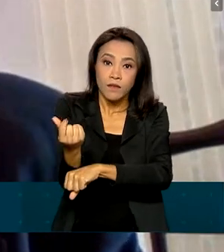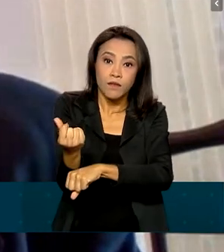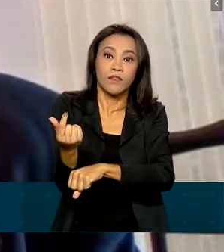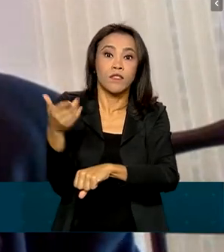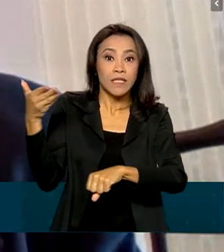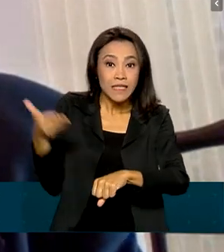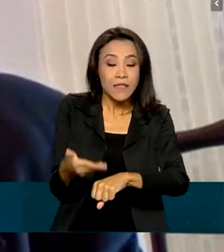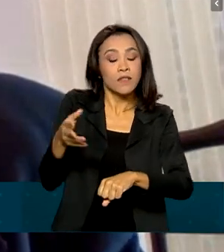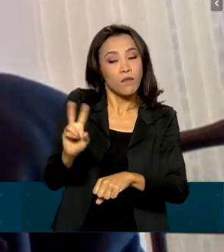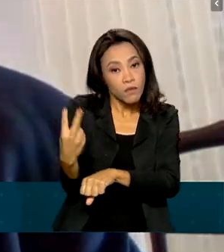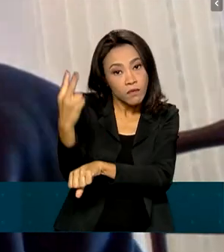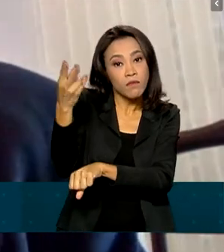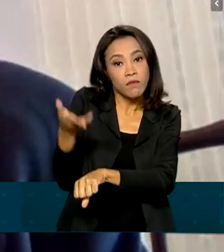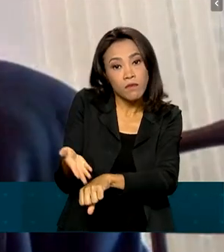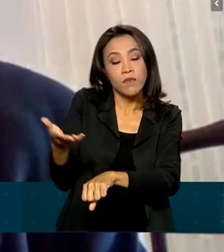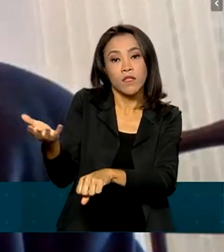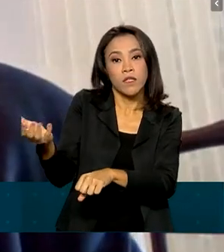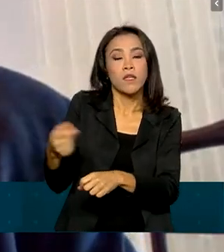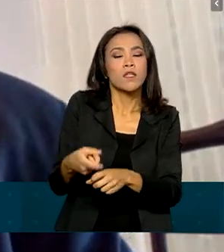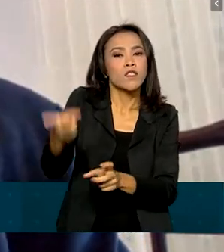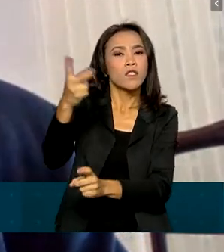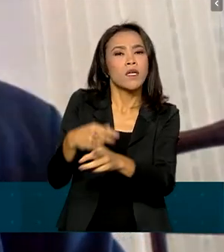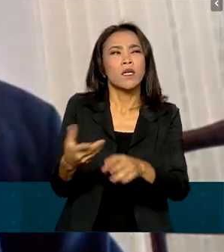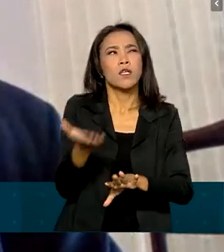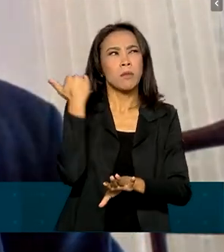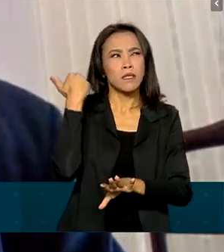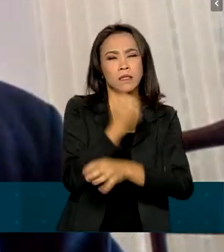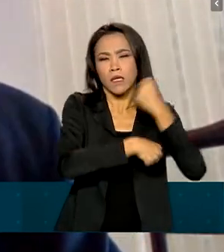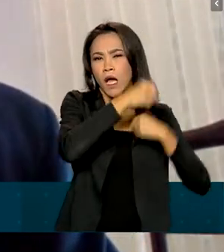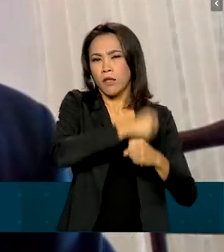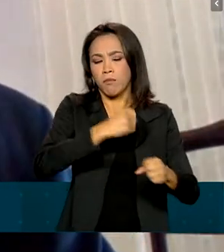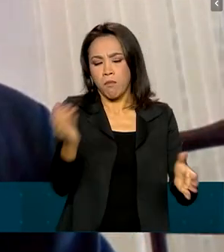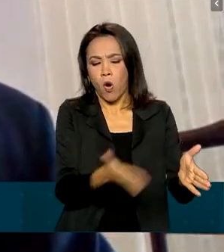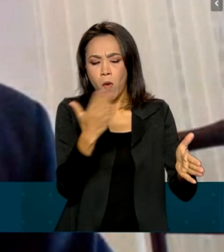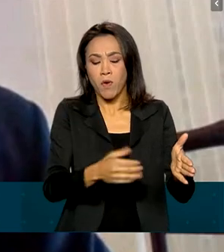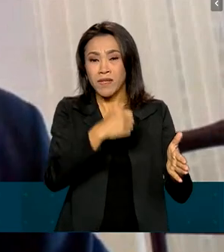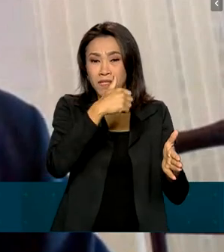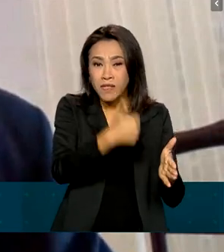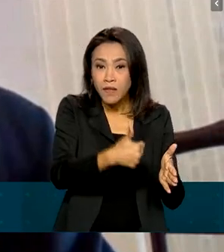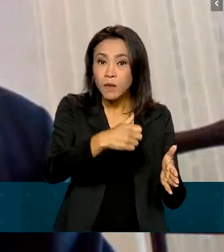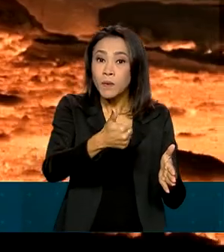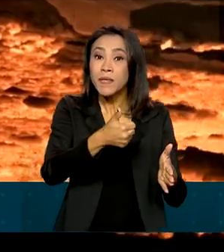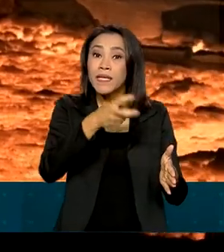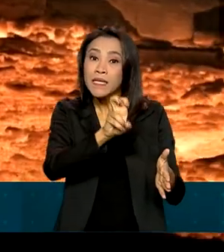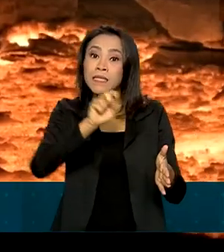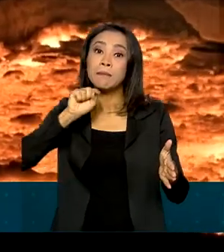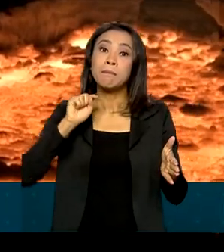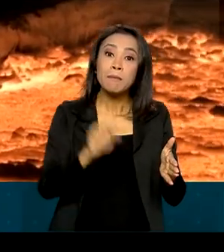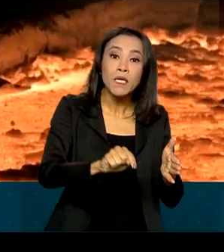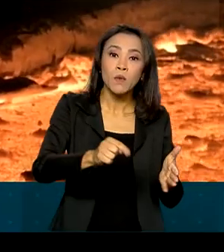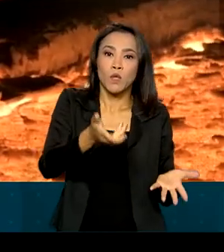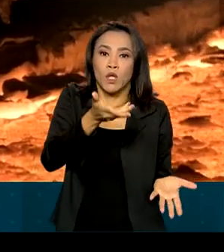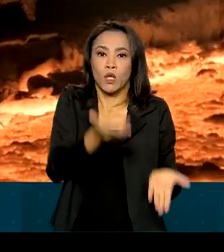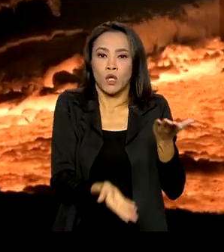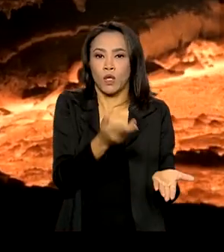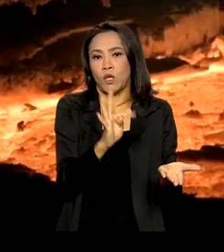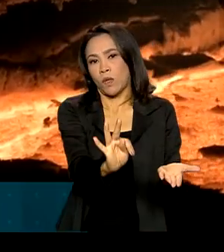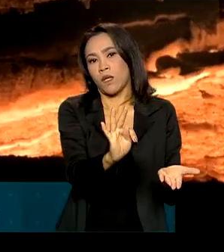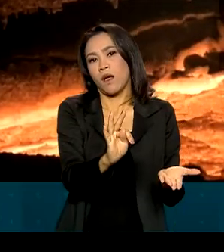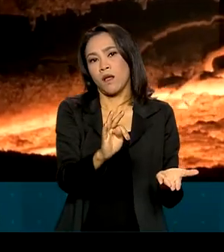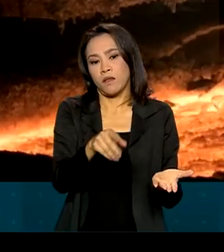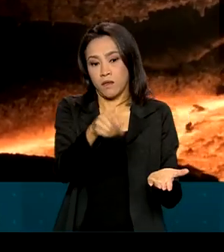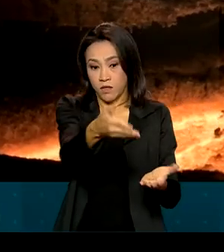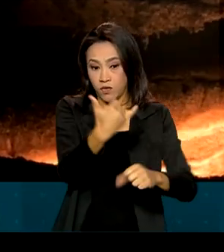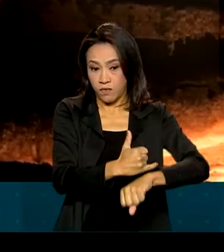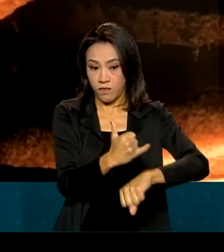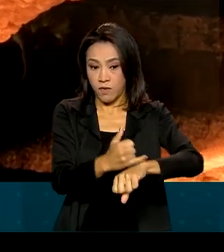exportações de minério. E produzimos, no ano passado, aproximadamente 115 mil toneladas. Agora, o país que domina